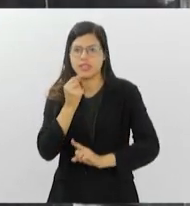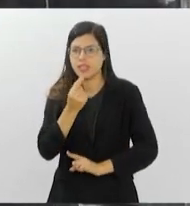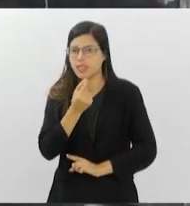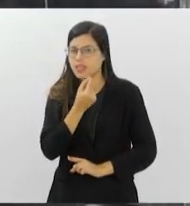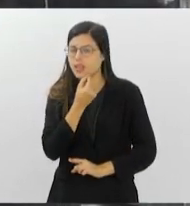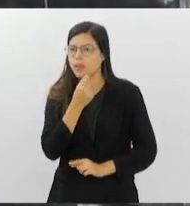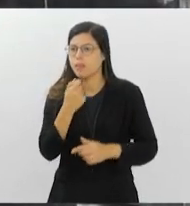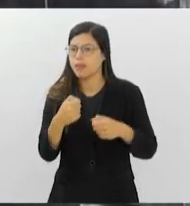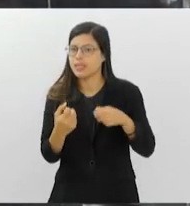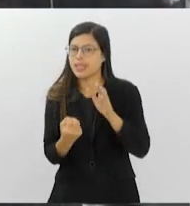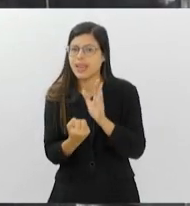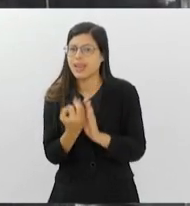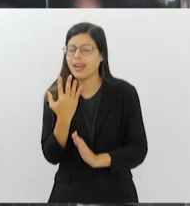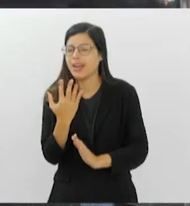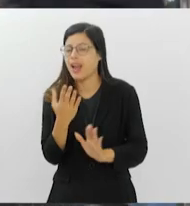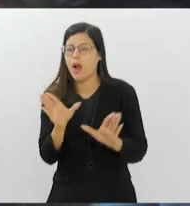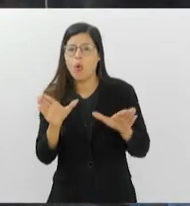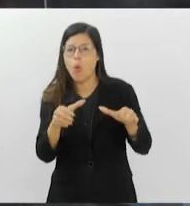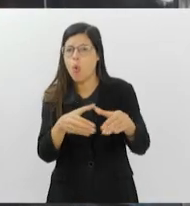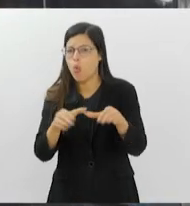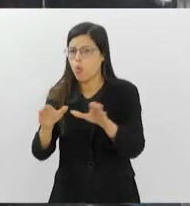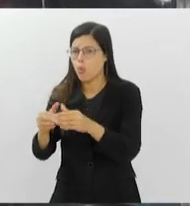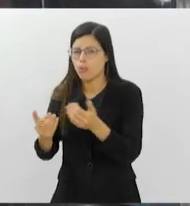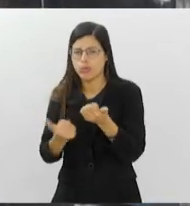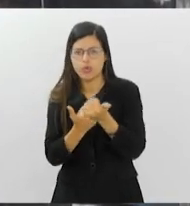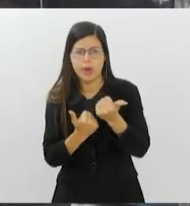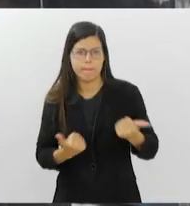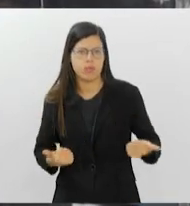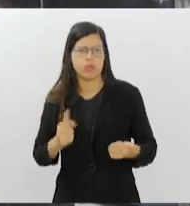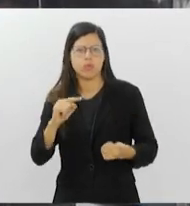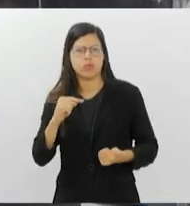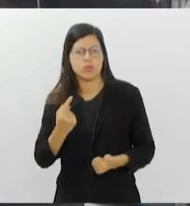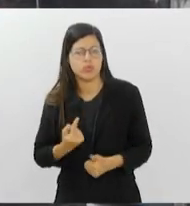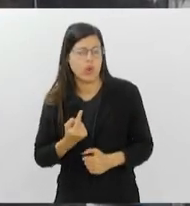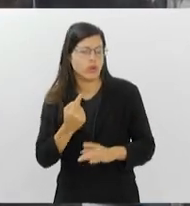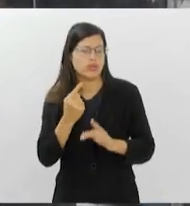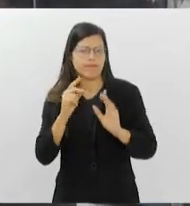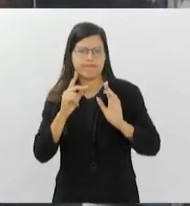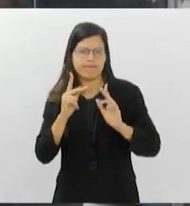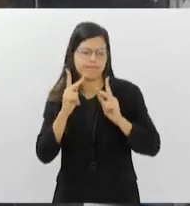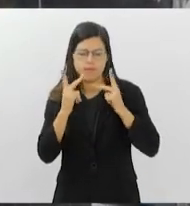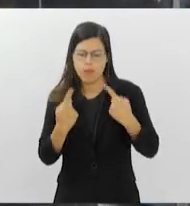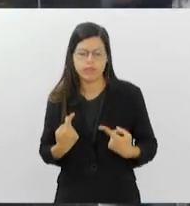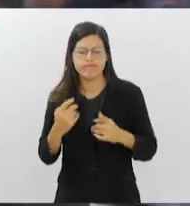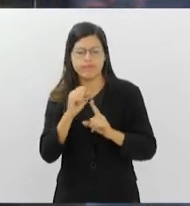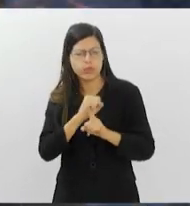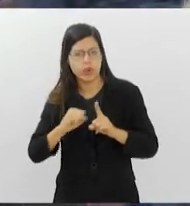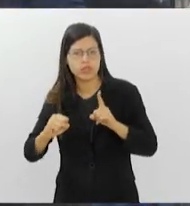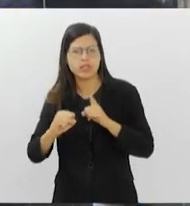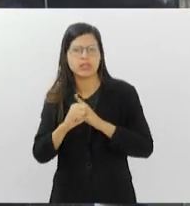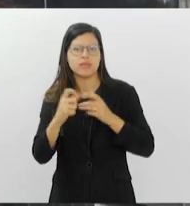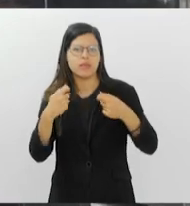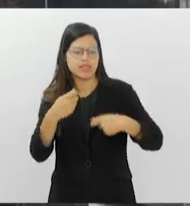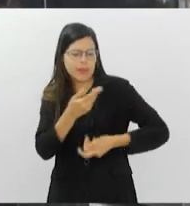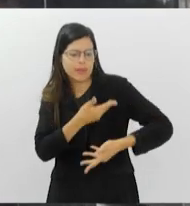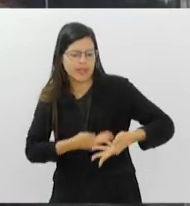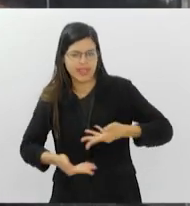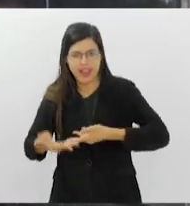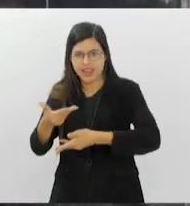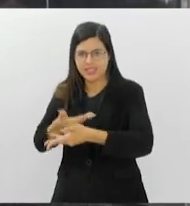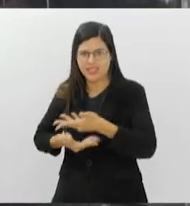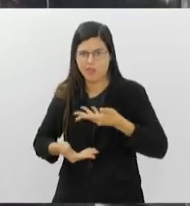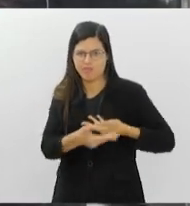criação de redes de apoio. Nós somos seres sociais, nós precisamos da interação com os outros e essa